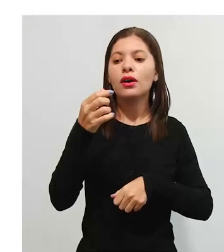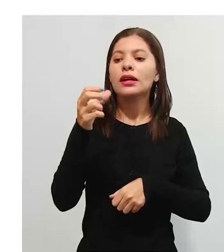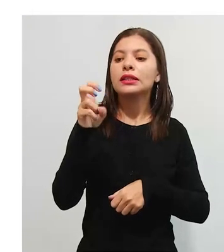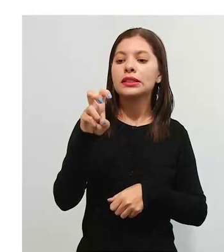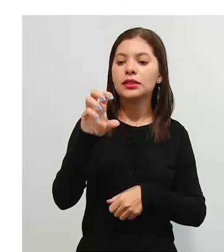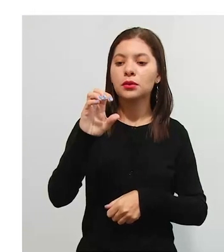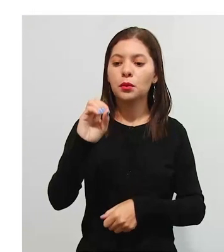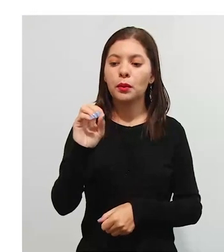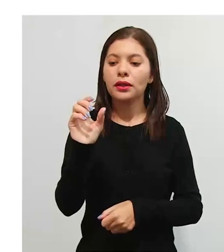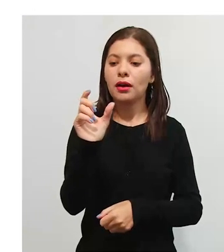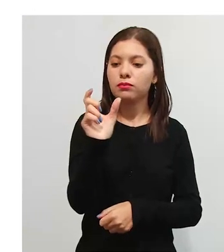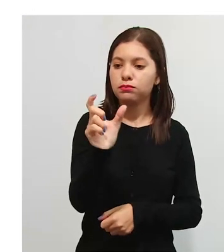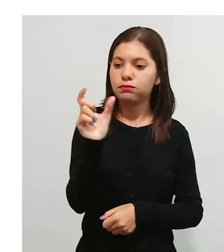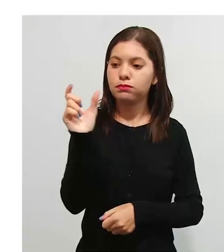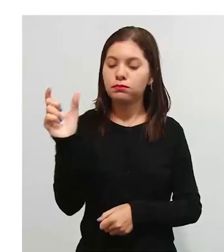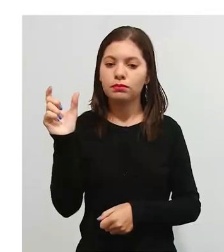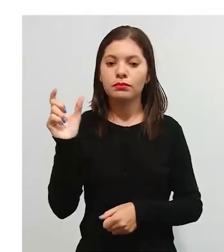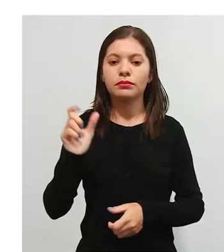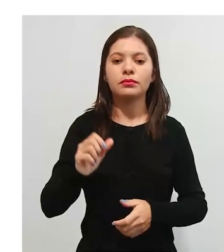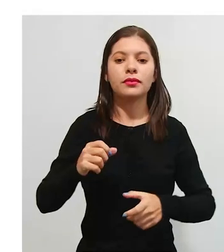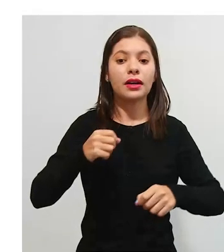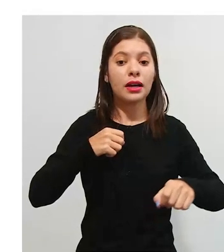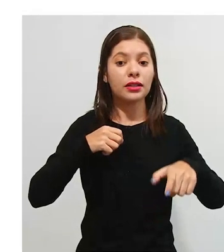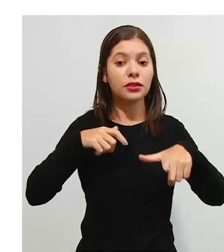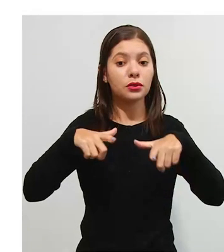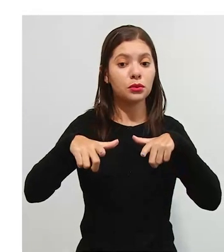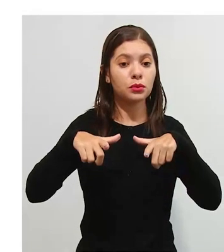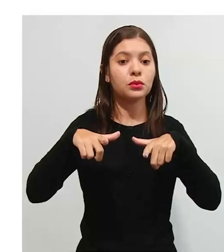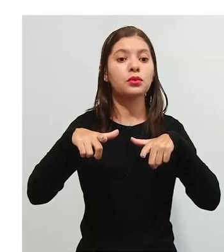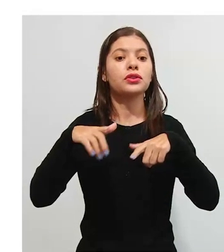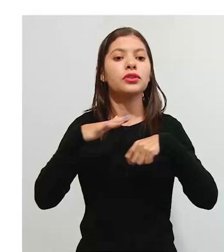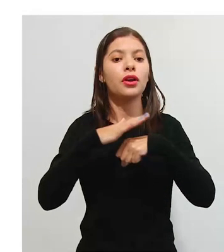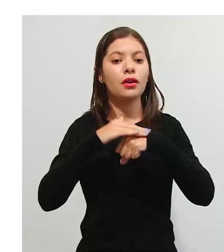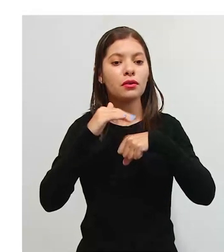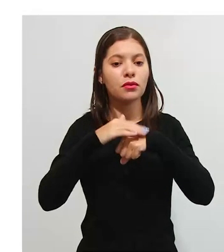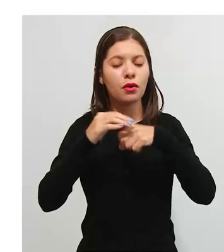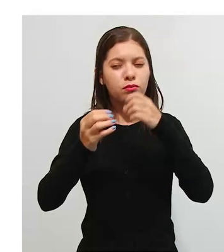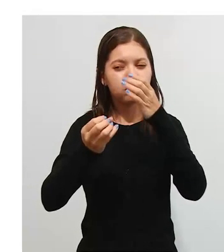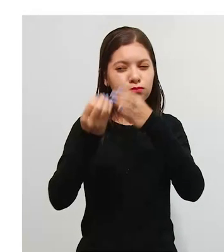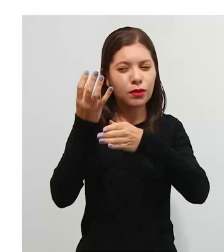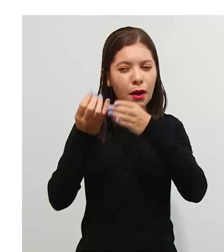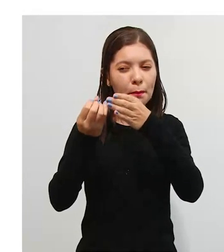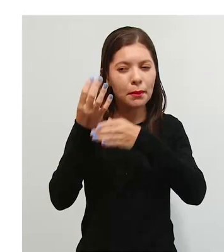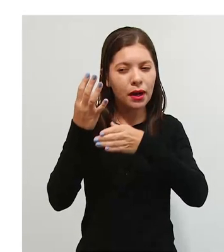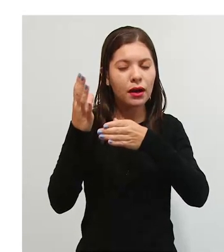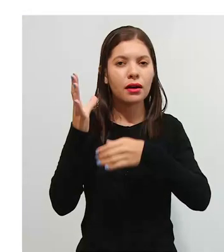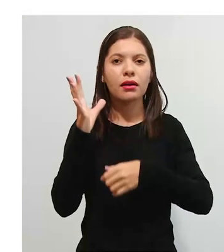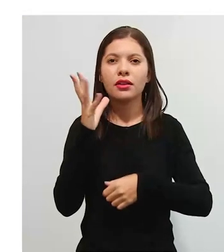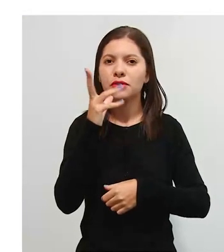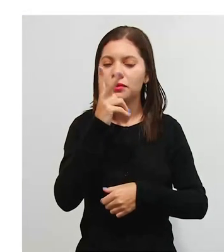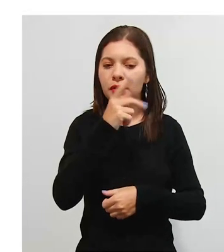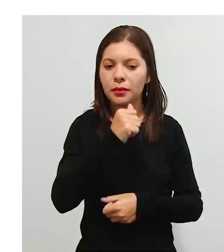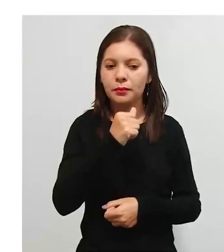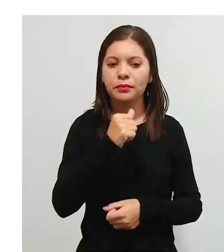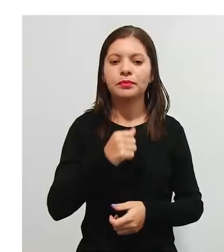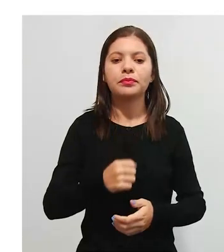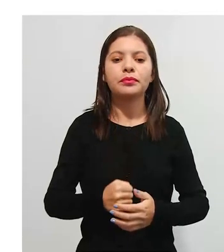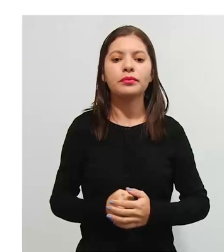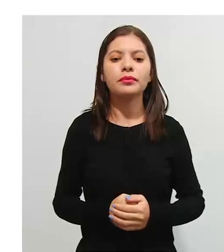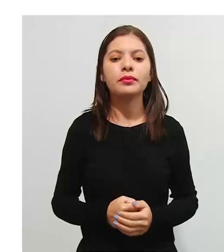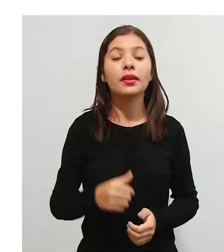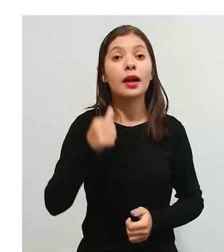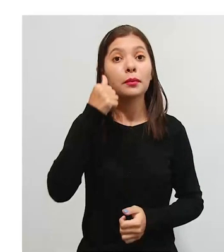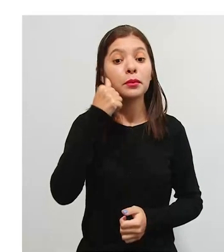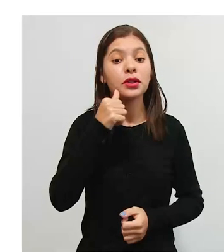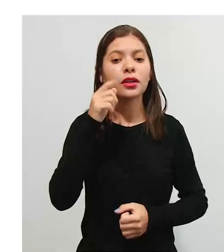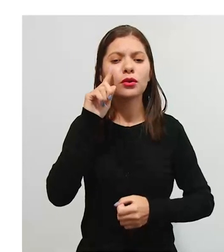palavras. Atitudes afetivas foram aparecendo aos poucos. Ela